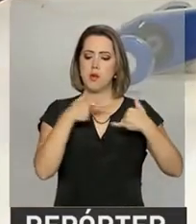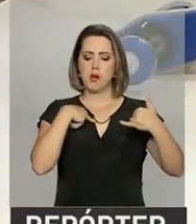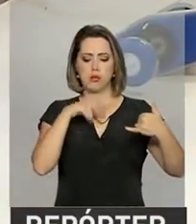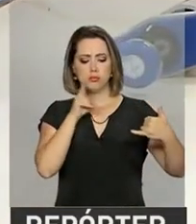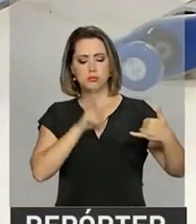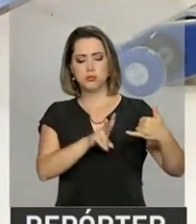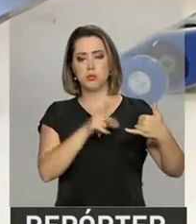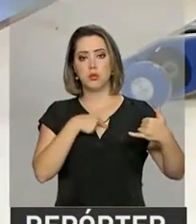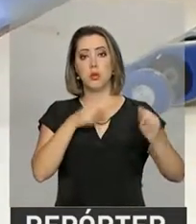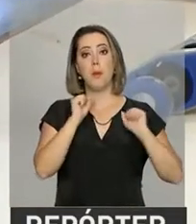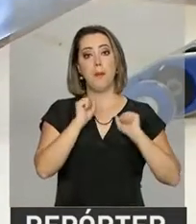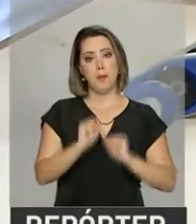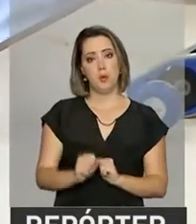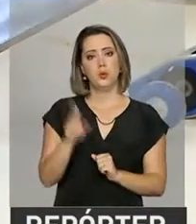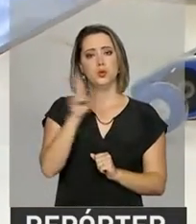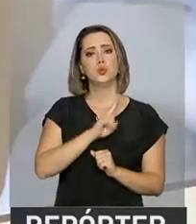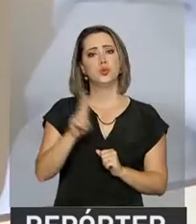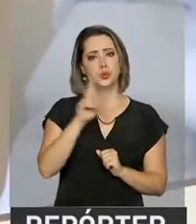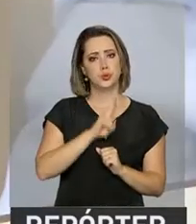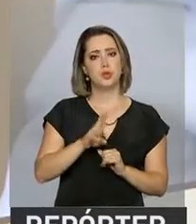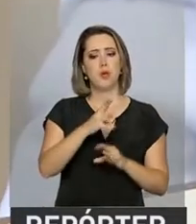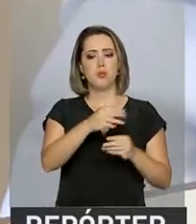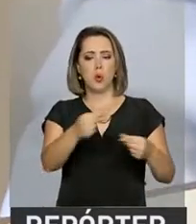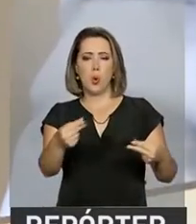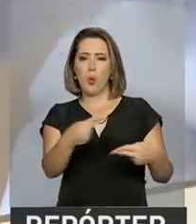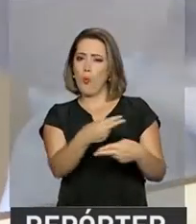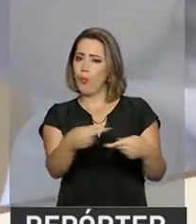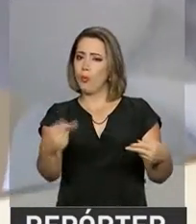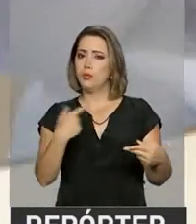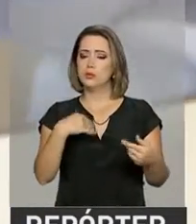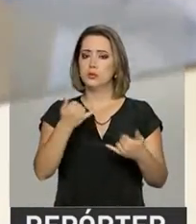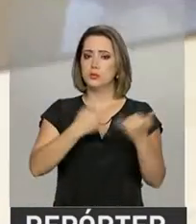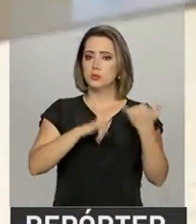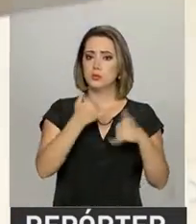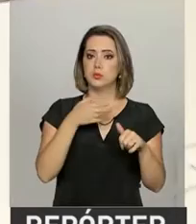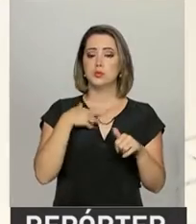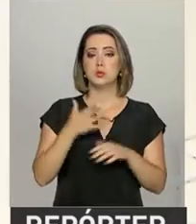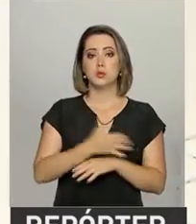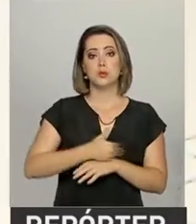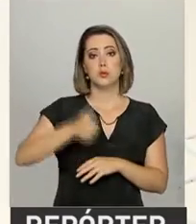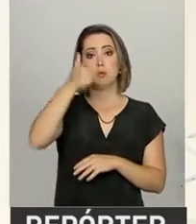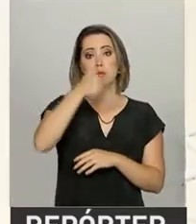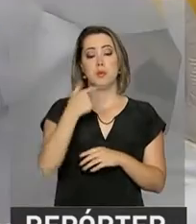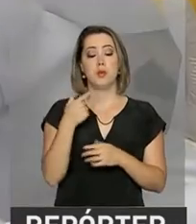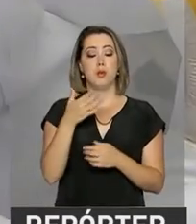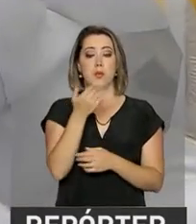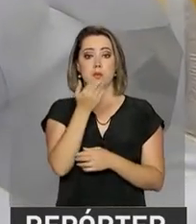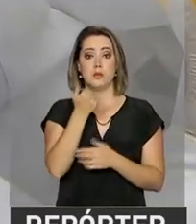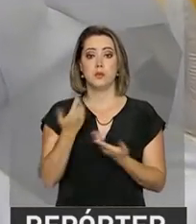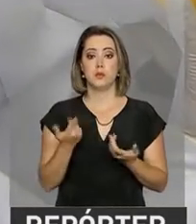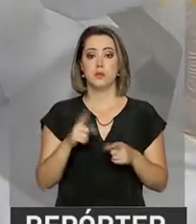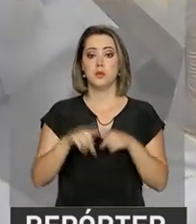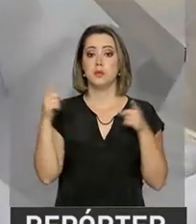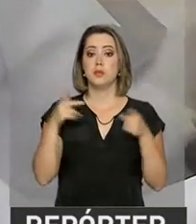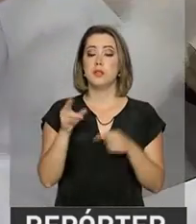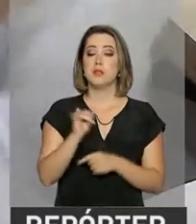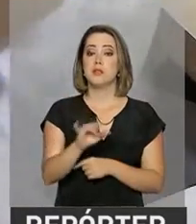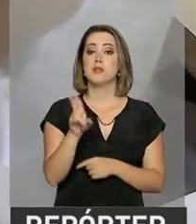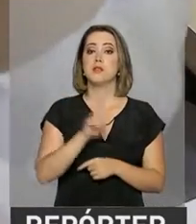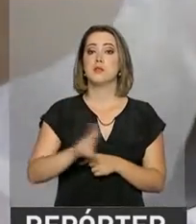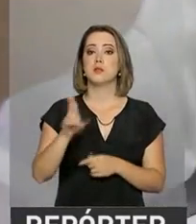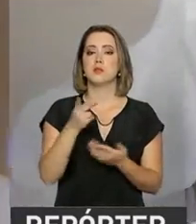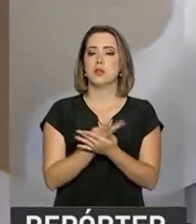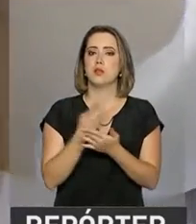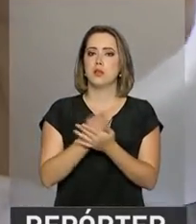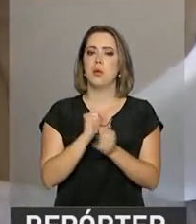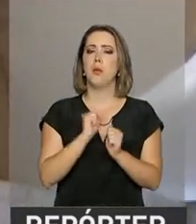No Brasil é permitido o uso de alguns aditivos que garantem uma conservação e durabilidade maiores para os alimentos. Mas se usados de maneira errada,